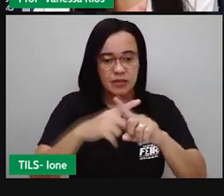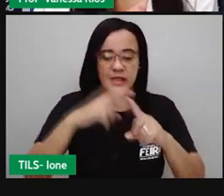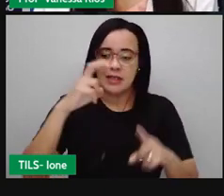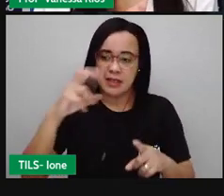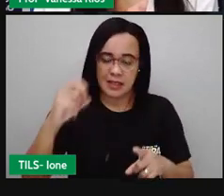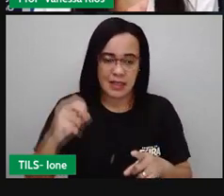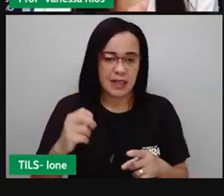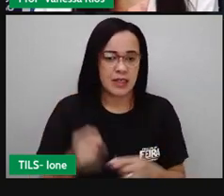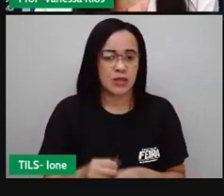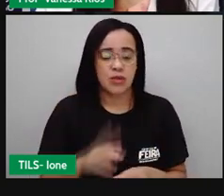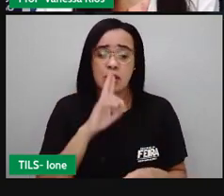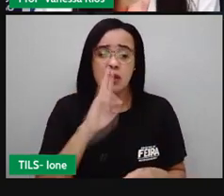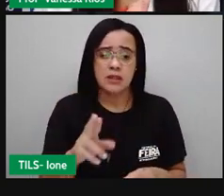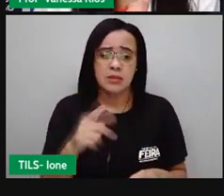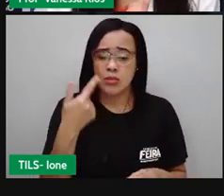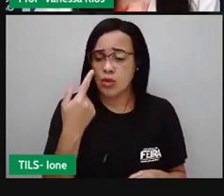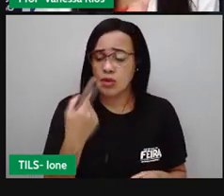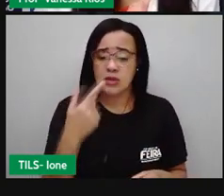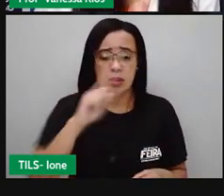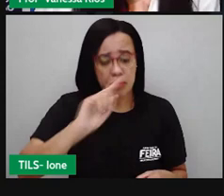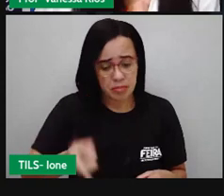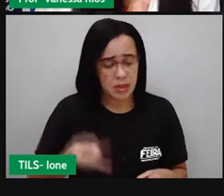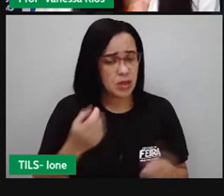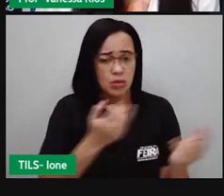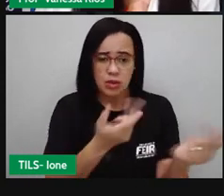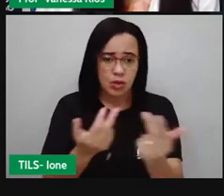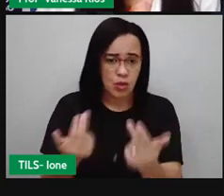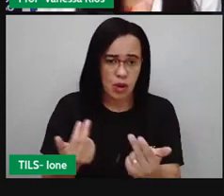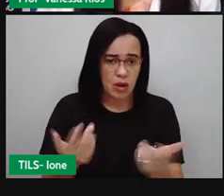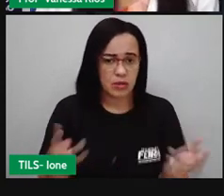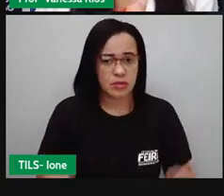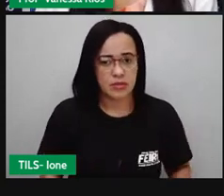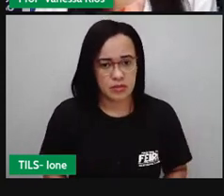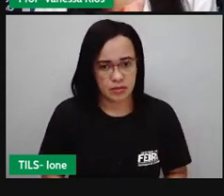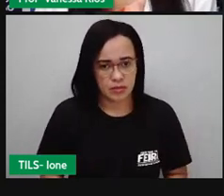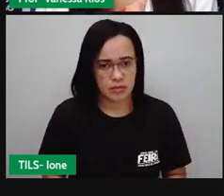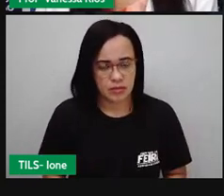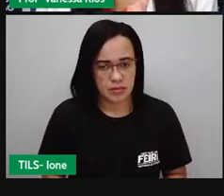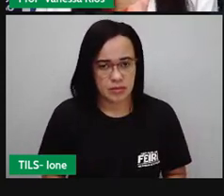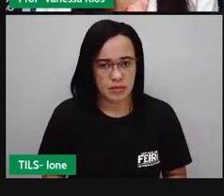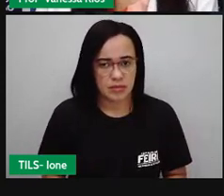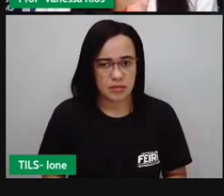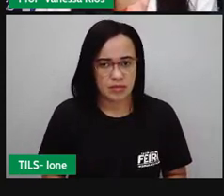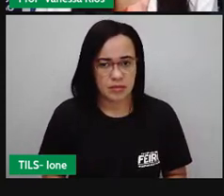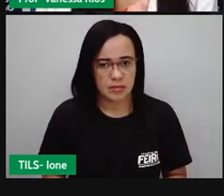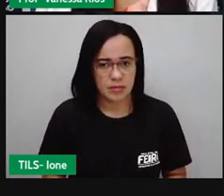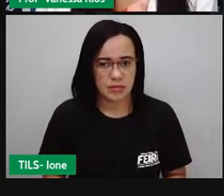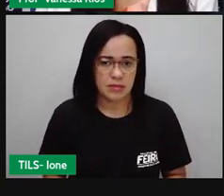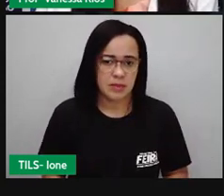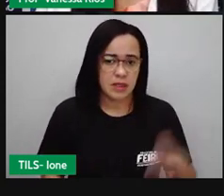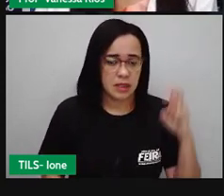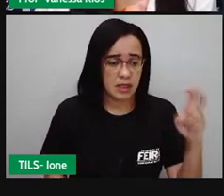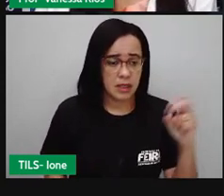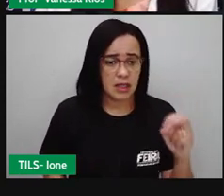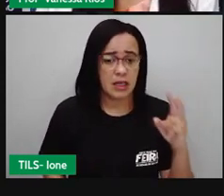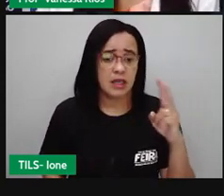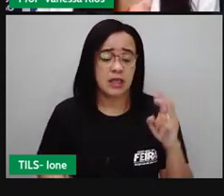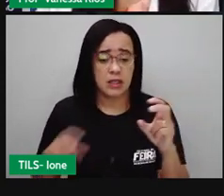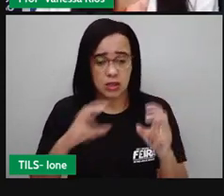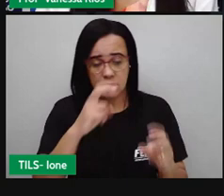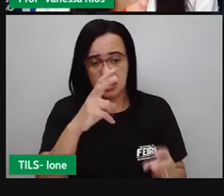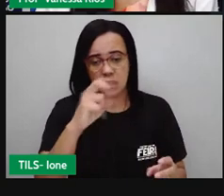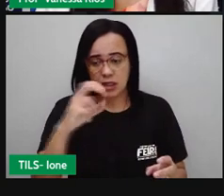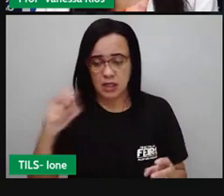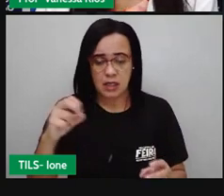mililitros é igual a um litro. E é essa resposta que aparece ali, ó. Isso quer dizer que eles